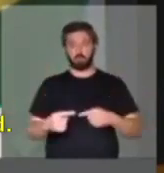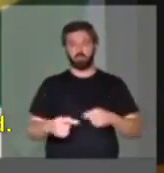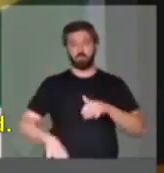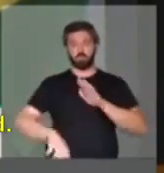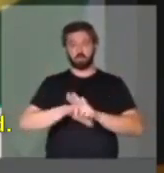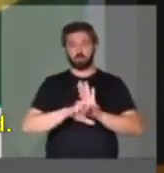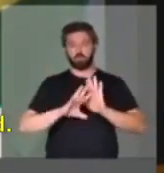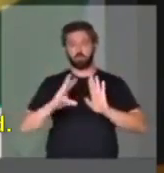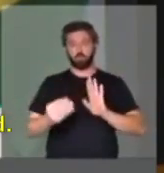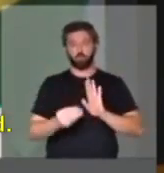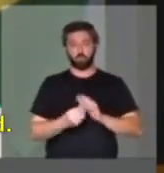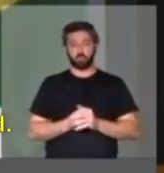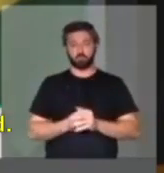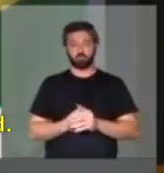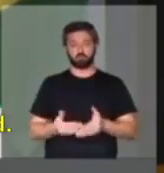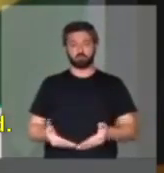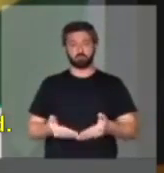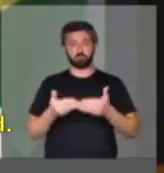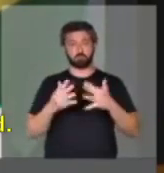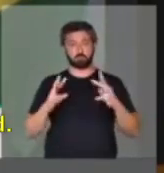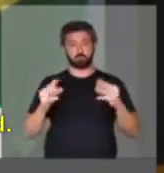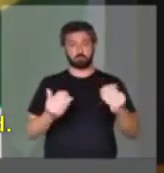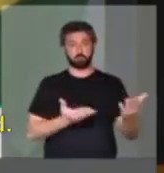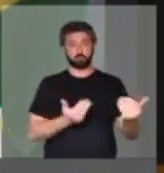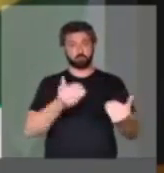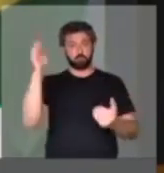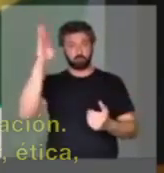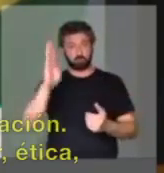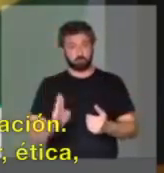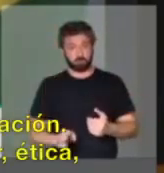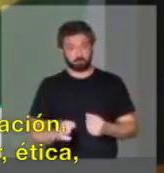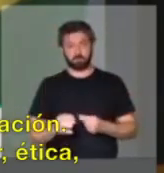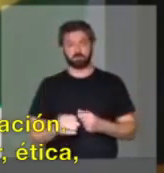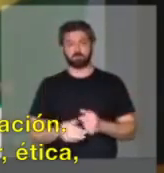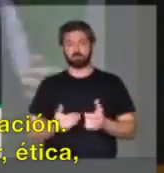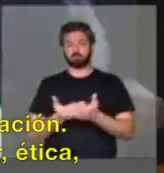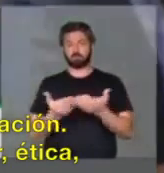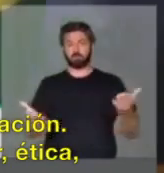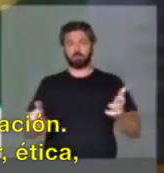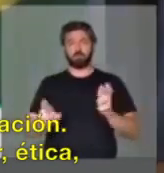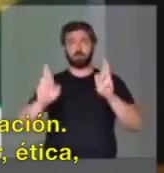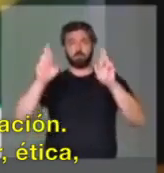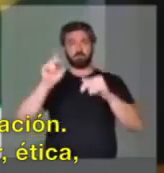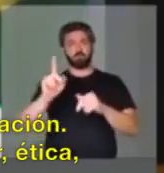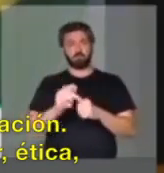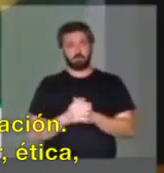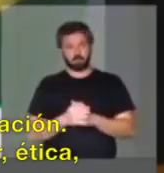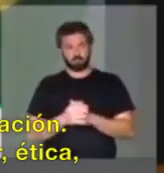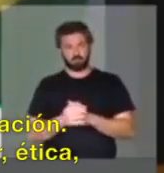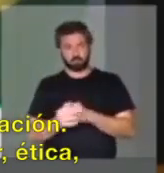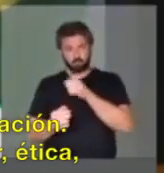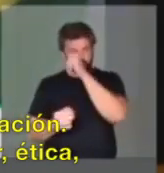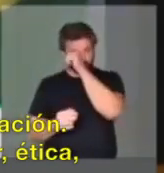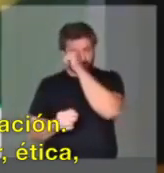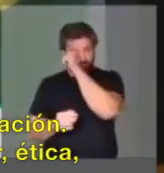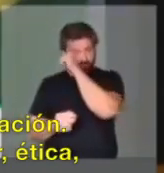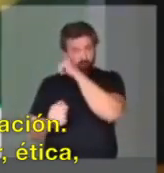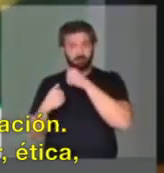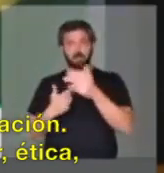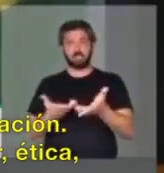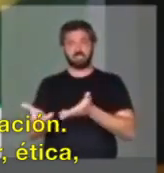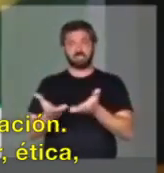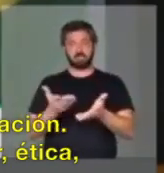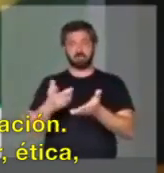criminalidade. Conclamo à juventude brasileira a não perder a esperança na nossa nação. Quero servir